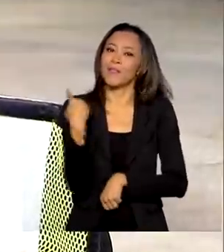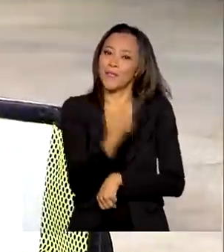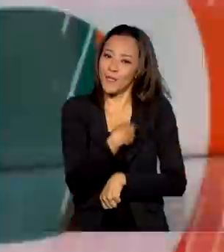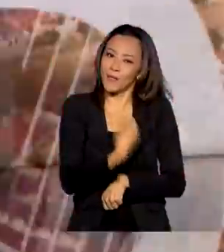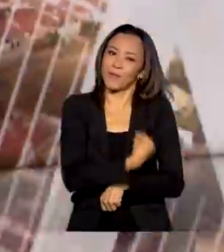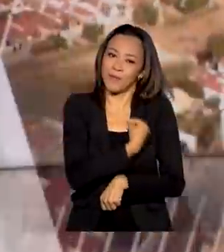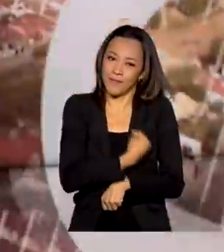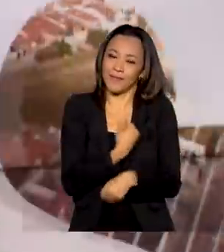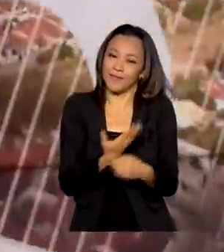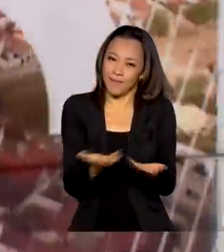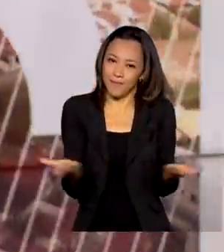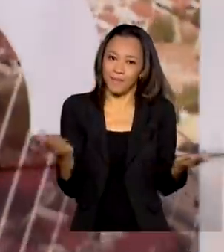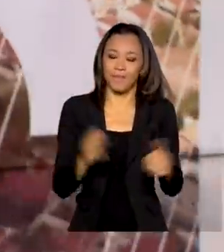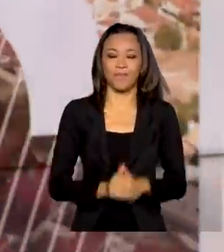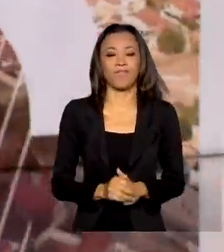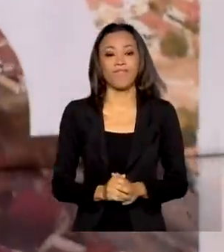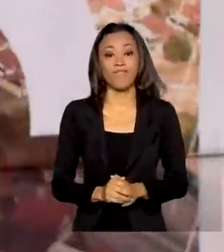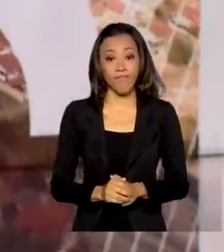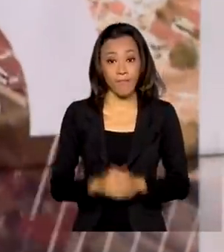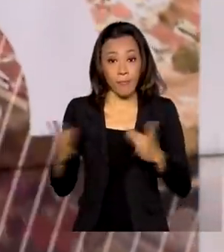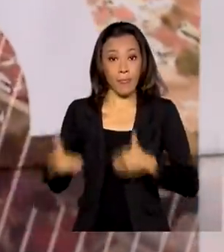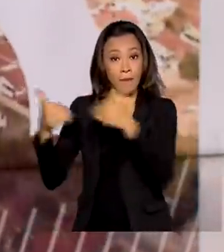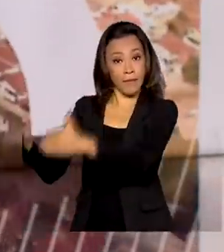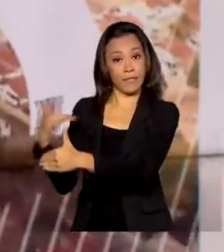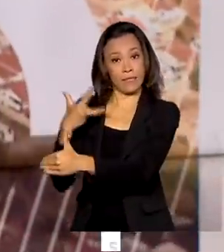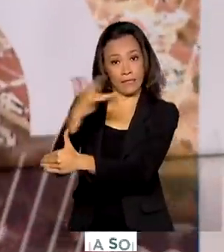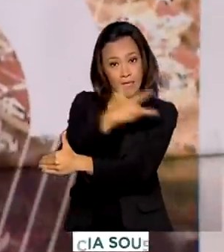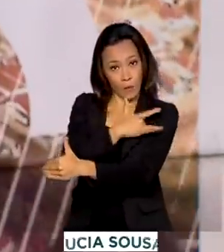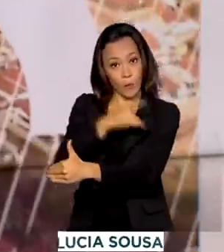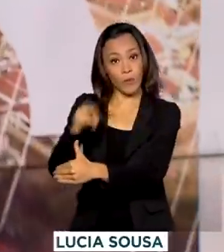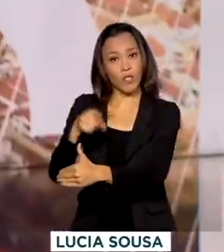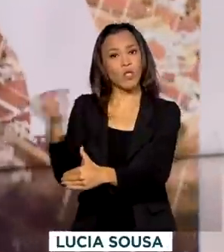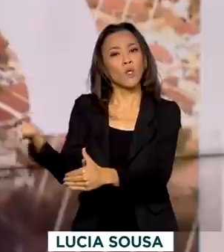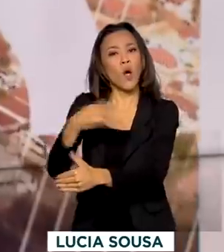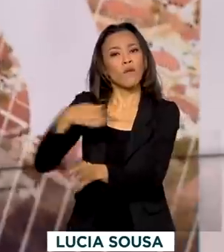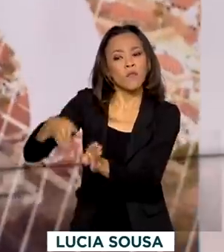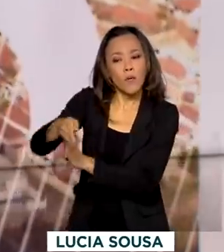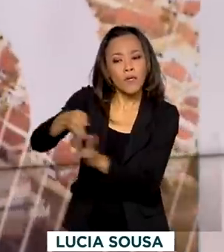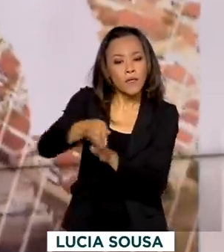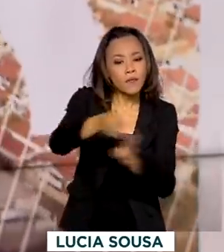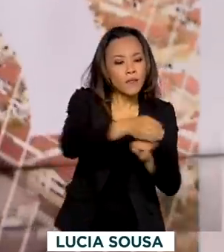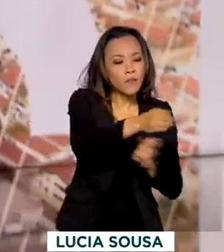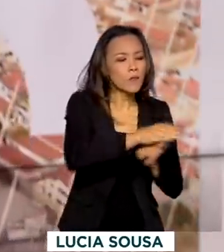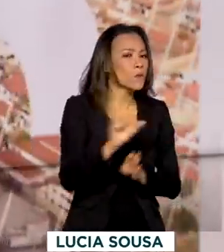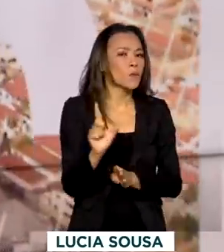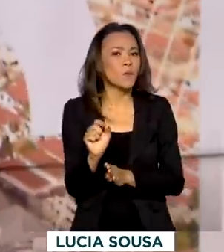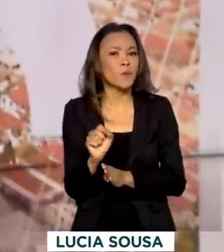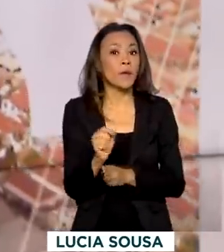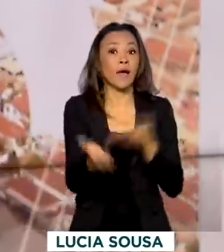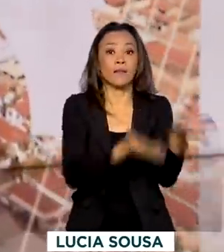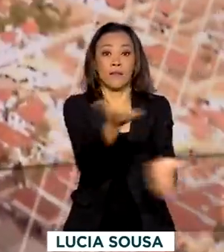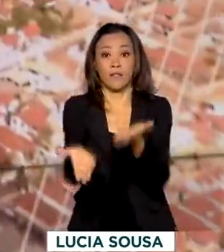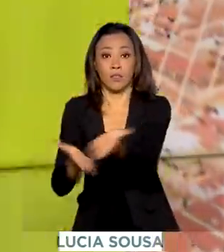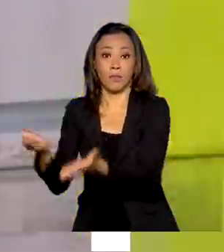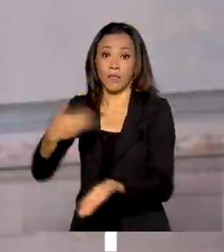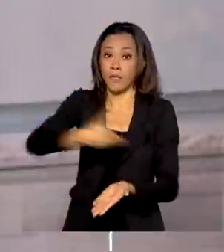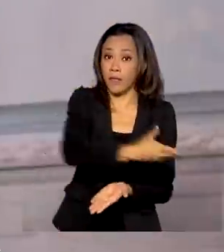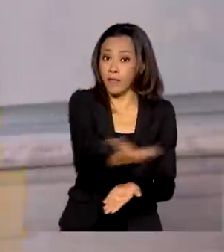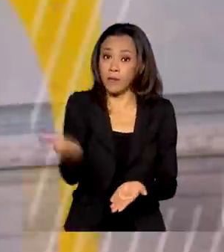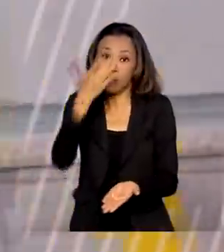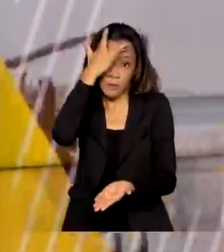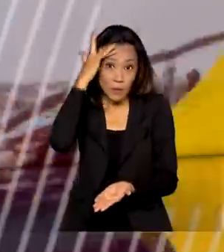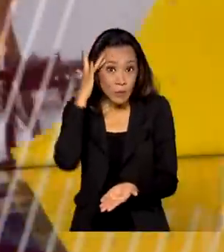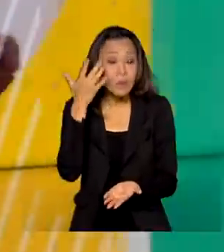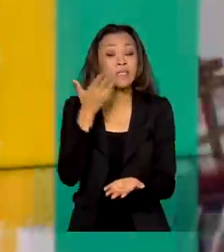vivendo. E o Ministério da Saúde lançou novas orientações para o atendimento de pacientes em estado grave com Covid